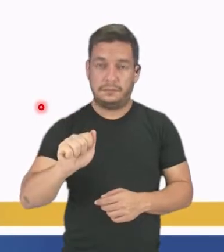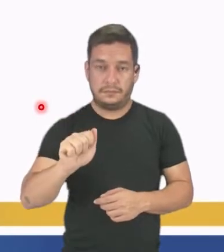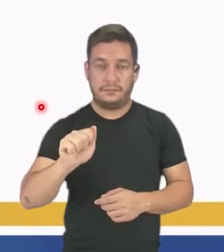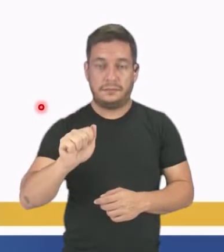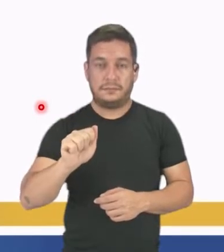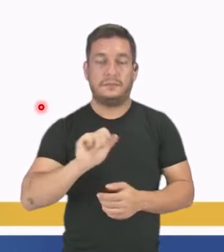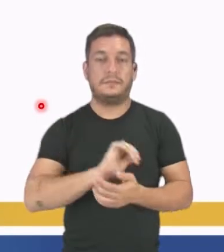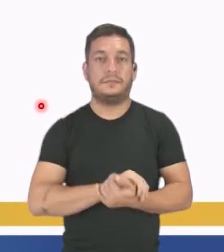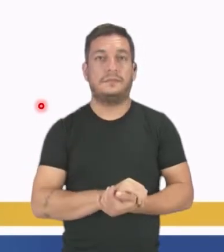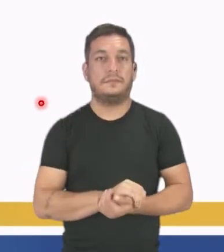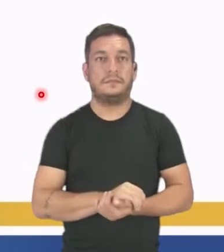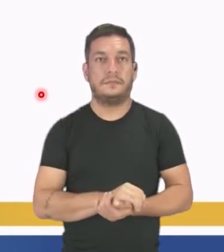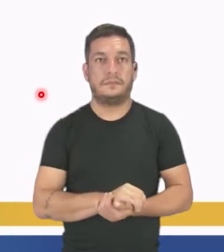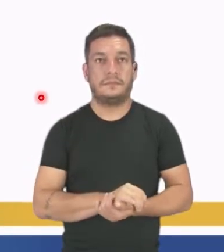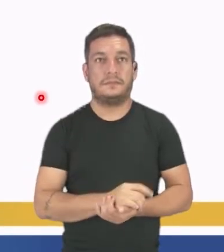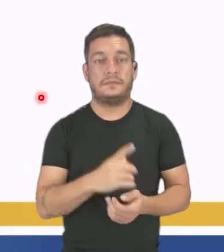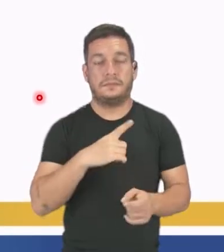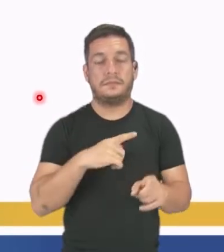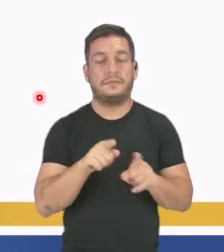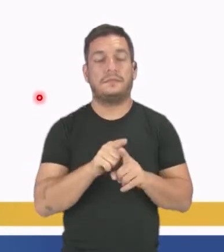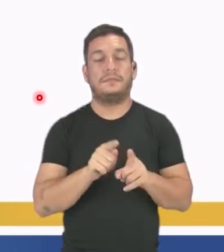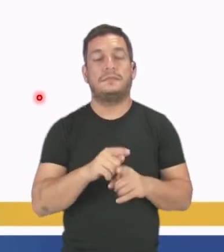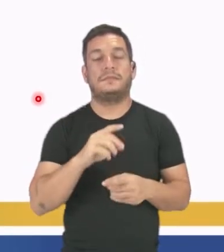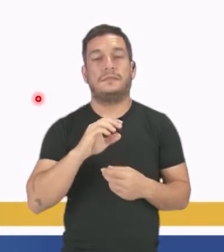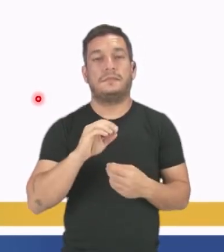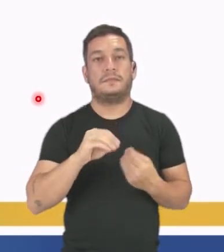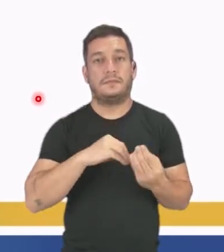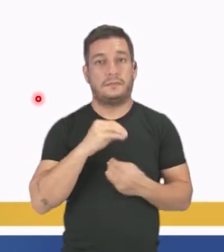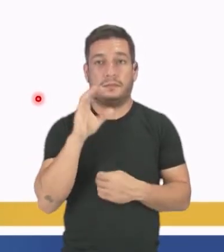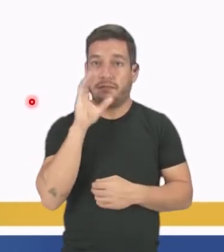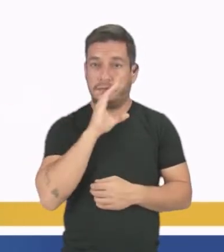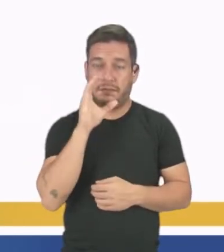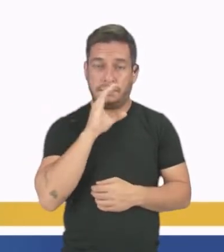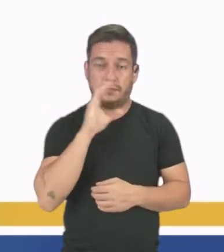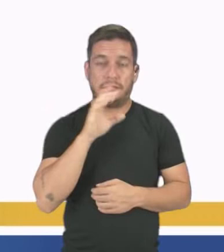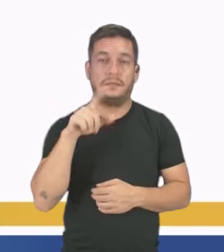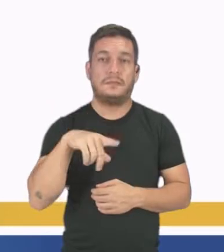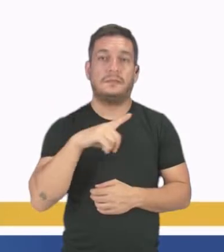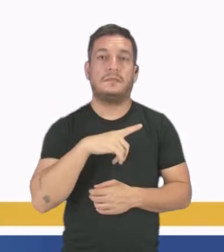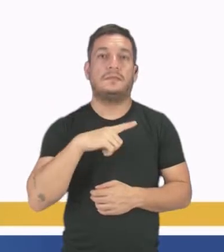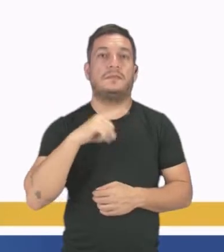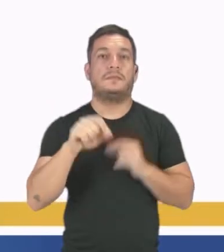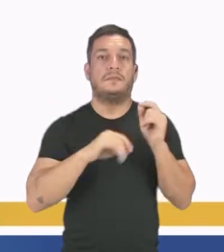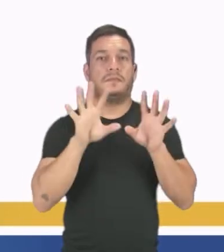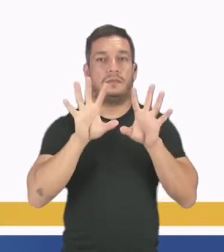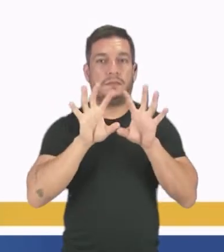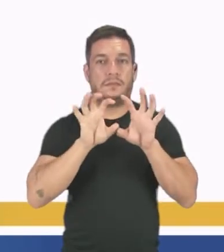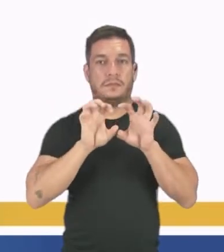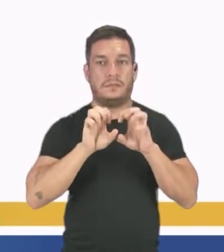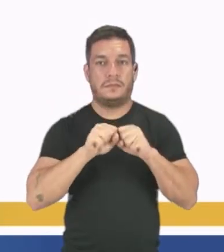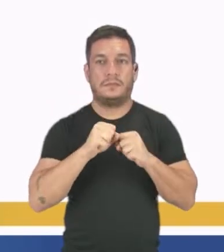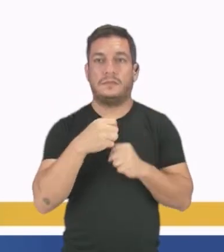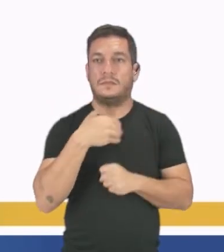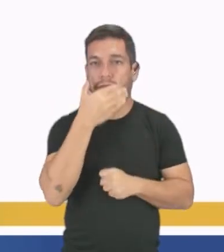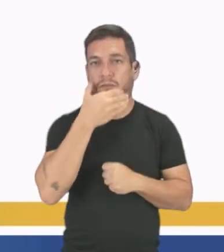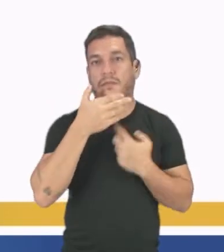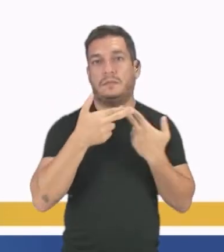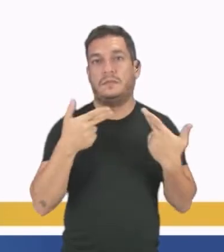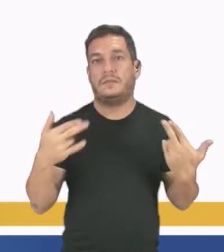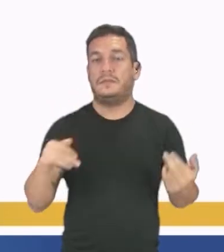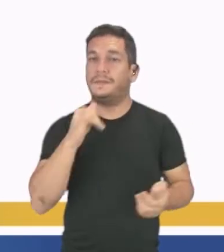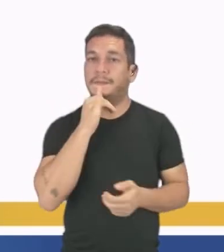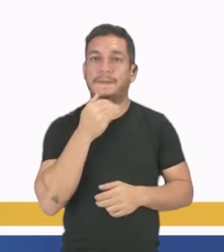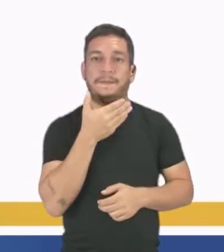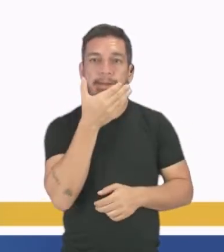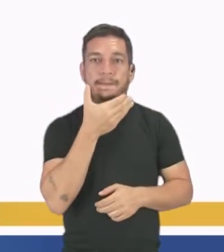orgânico. Nós temos uma reação rápida, que é quando nós temos o escurecimento das frutas. Nós temos aqui o exemplo